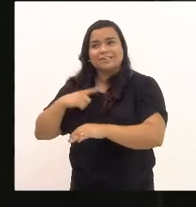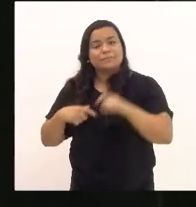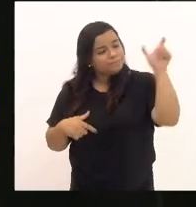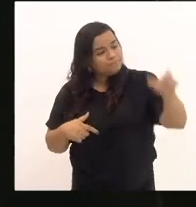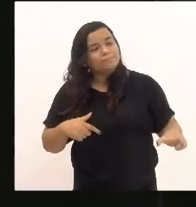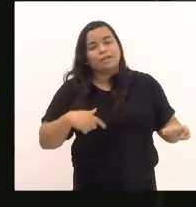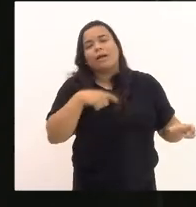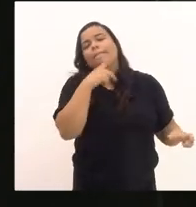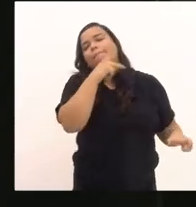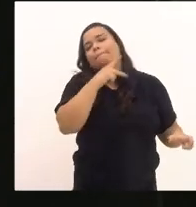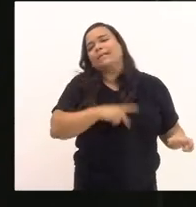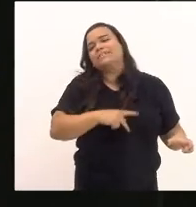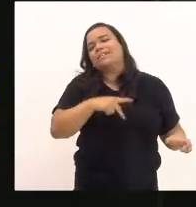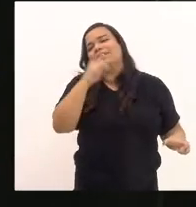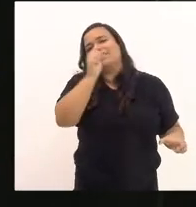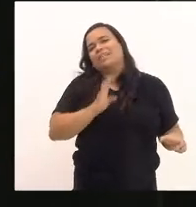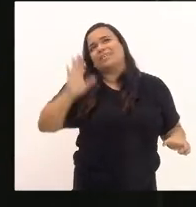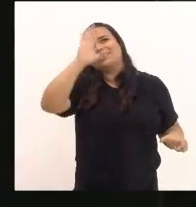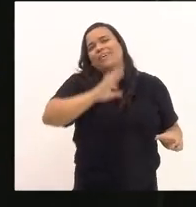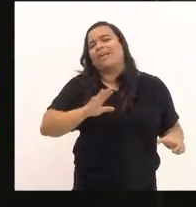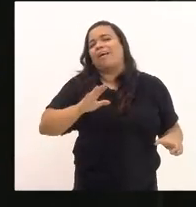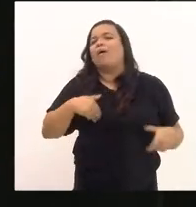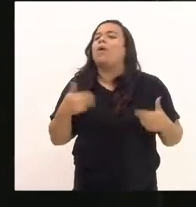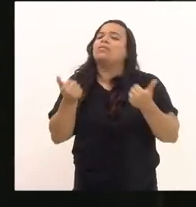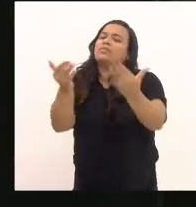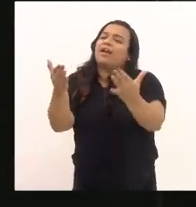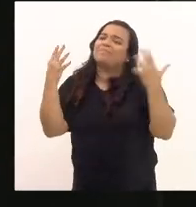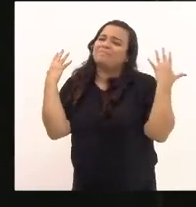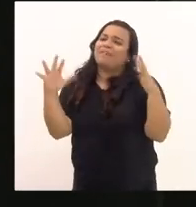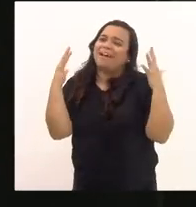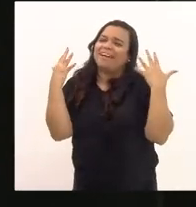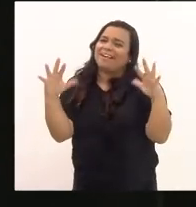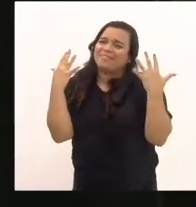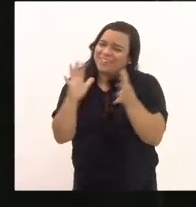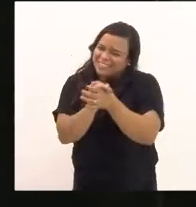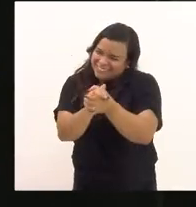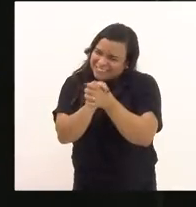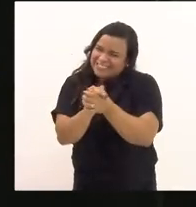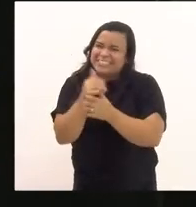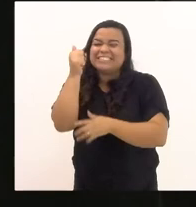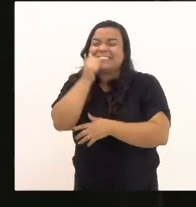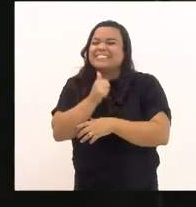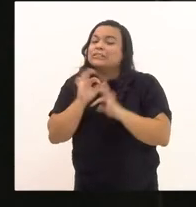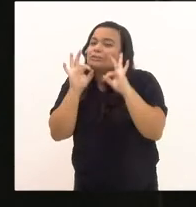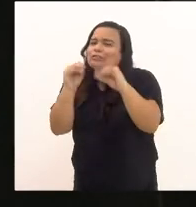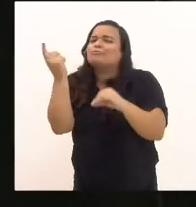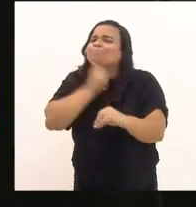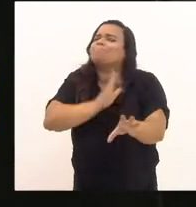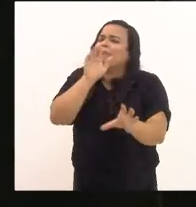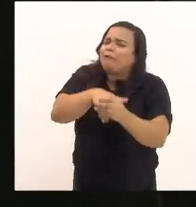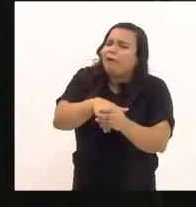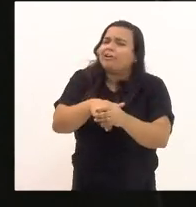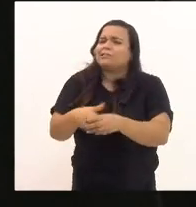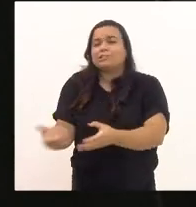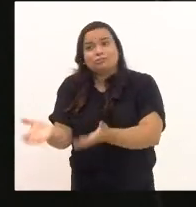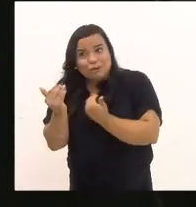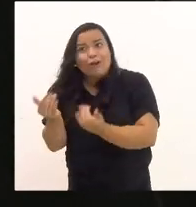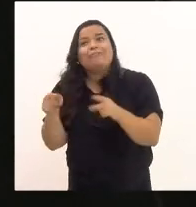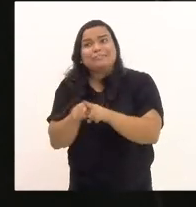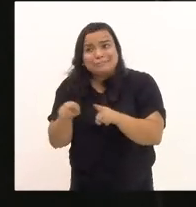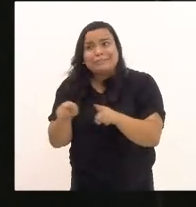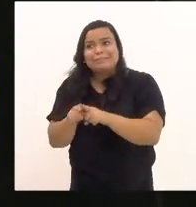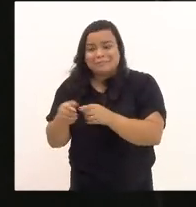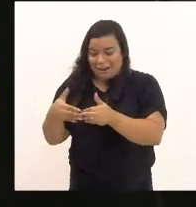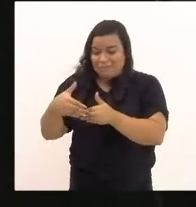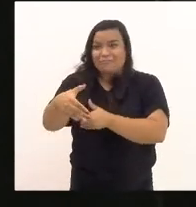nacional. Então, aqui, deixar os meus parabéns a todas nós que conseguimos votar, as nossas jovens que irão completar